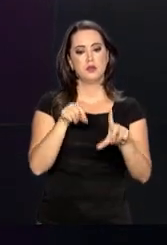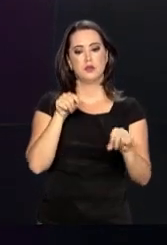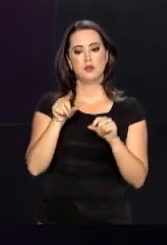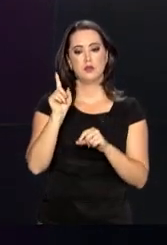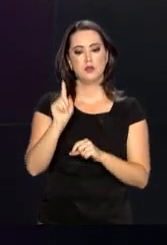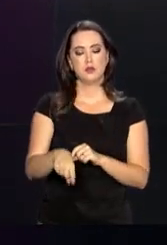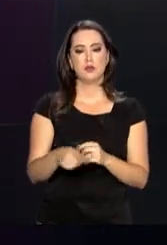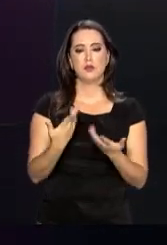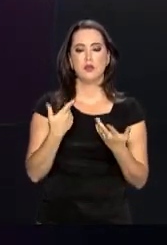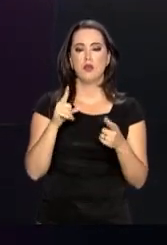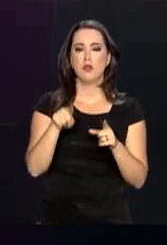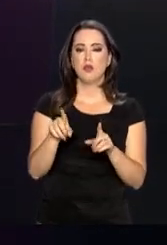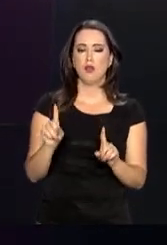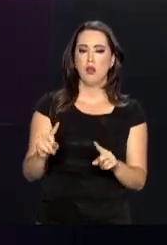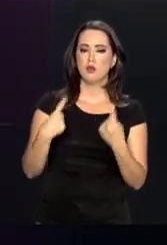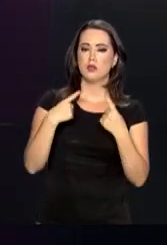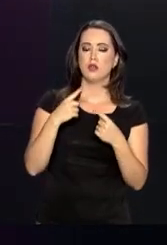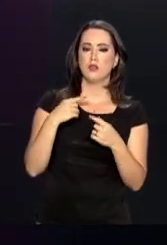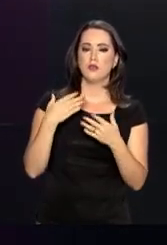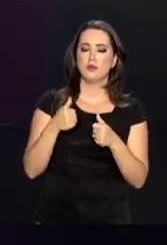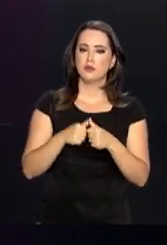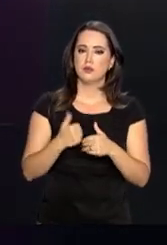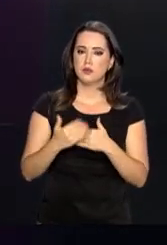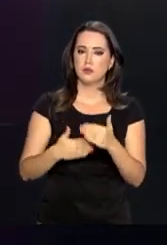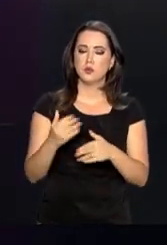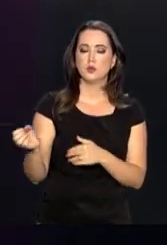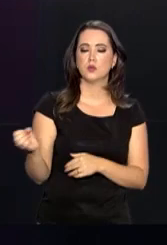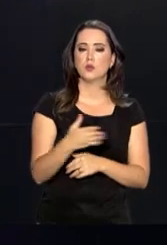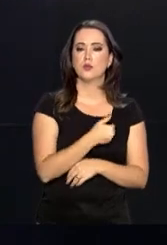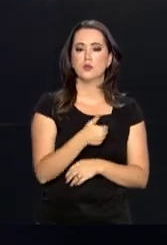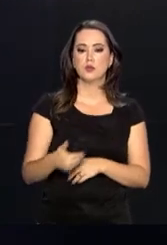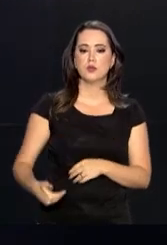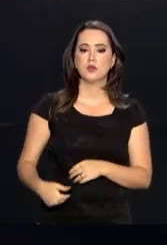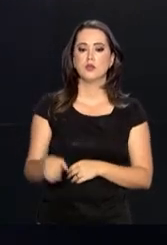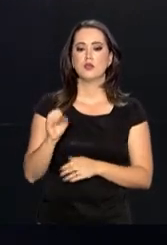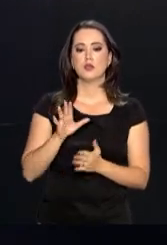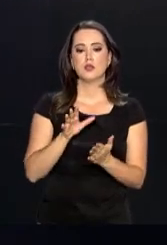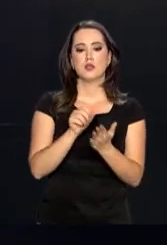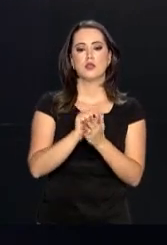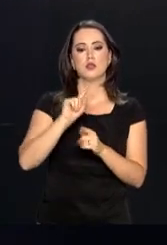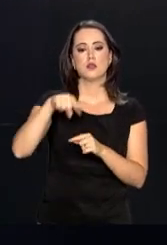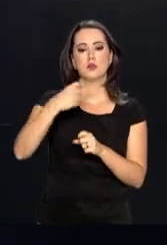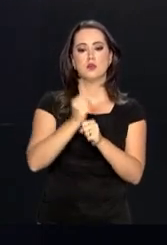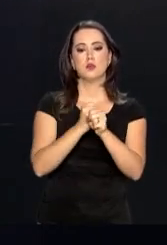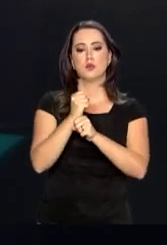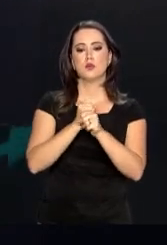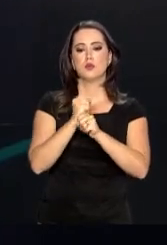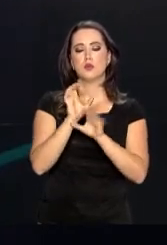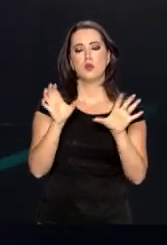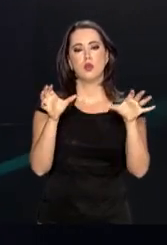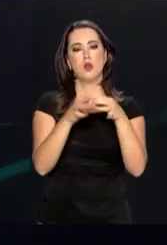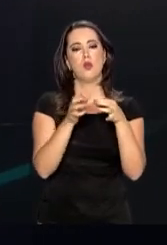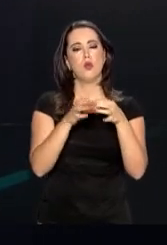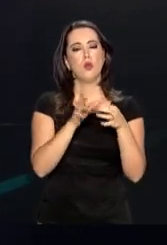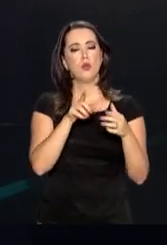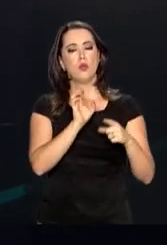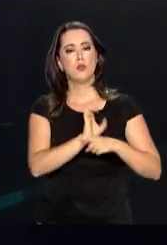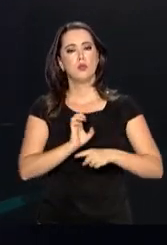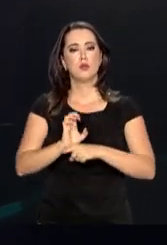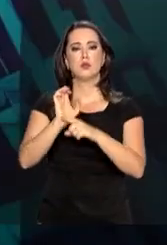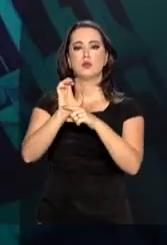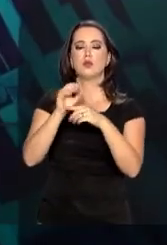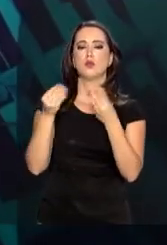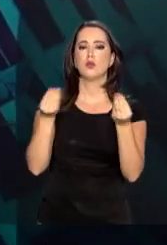é o desafio que fica para o novo governo que assume no próximo ano e os executivos estaduais.